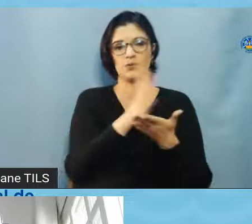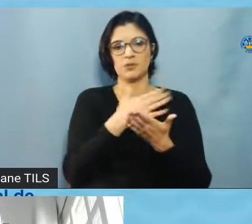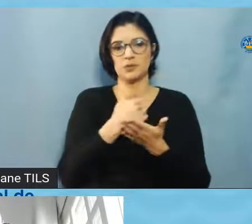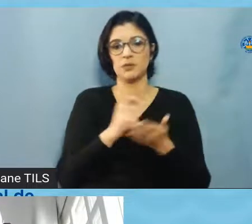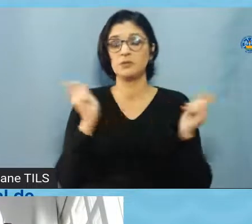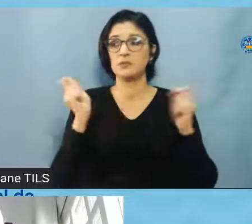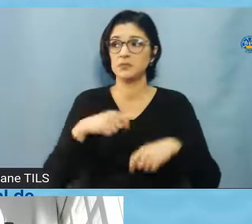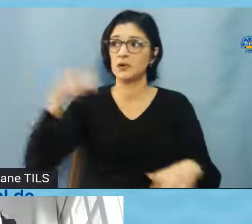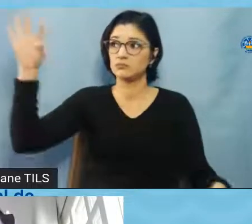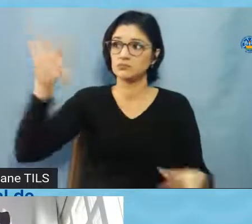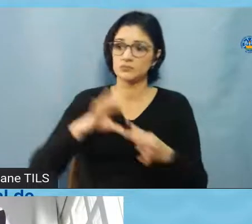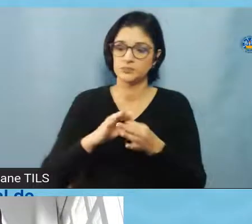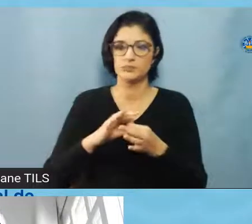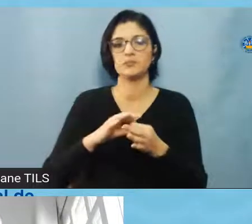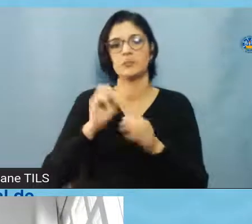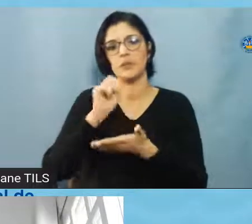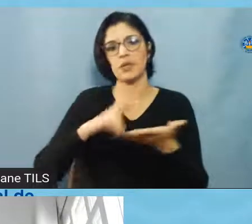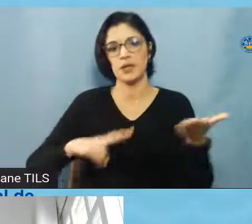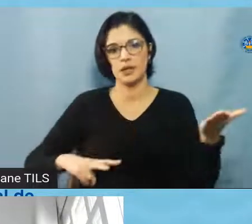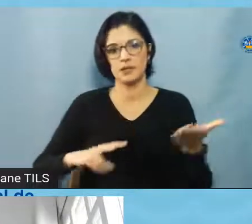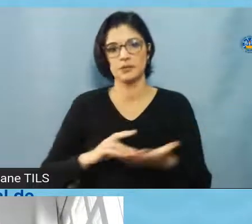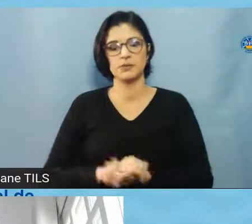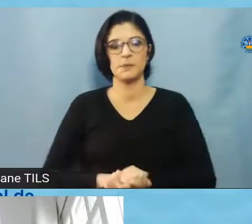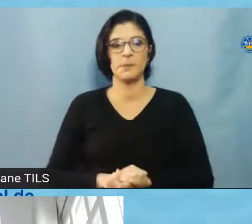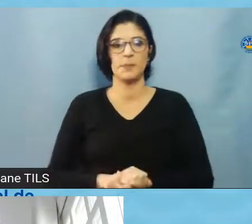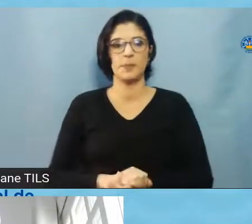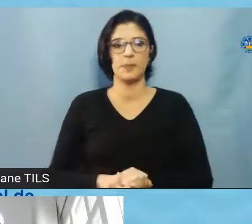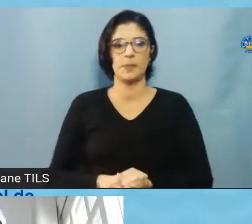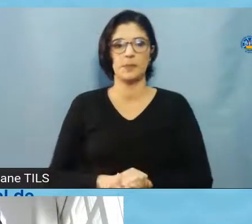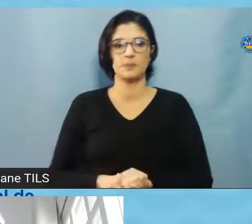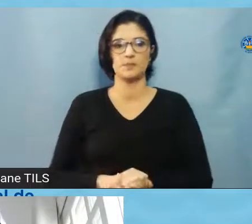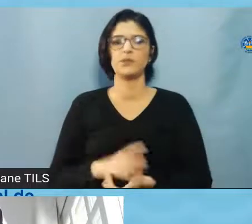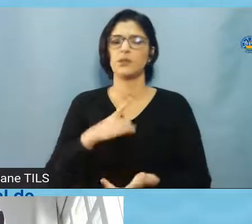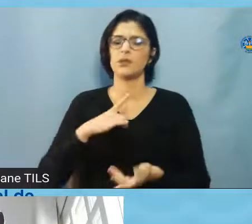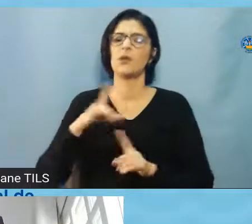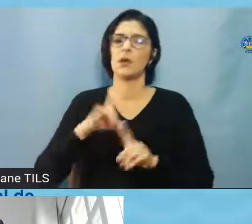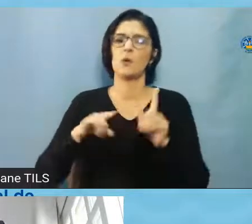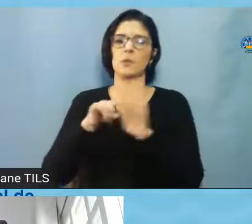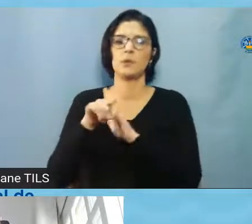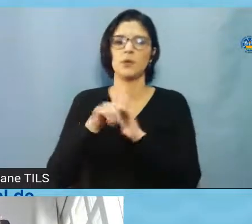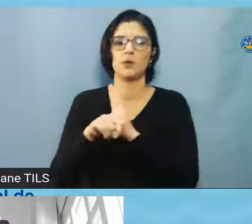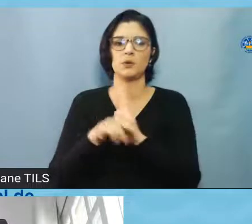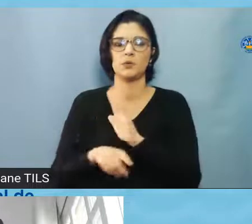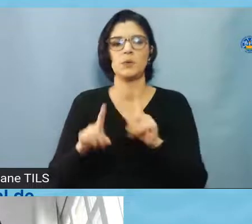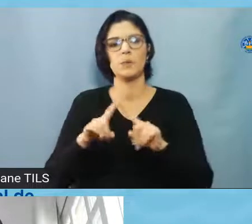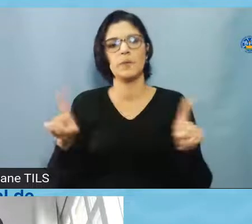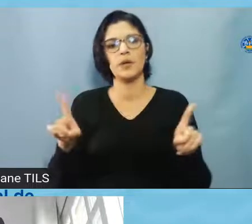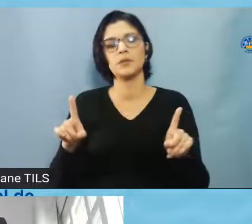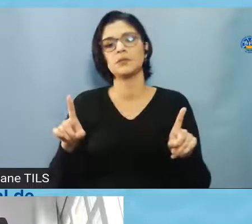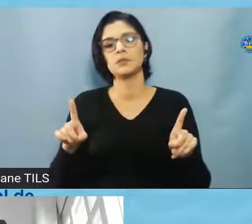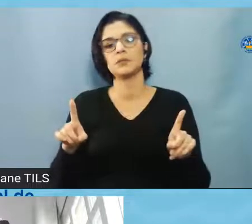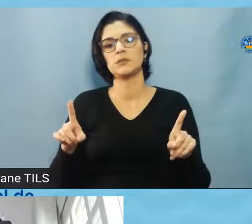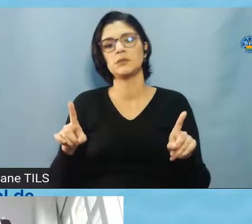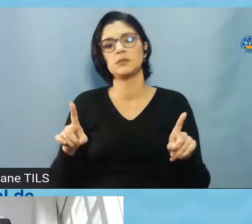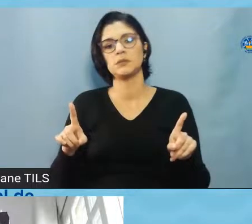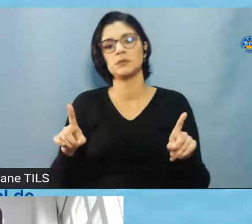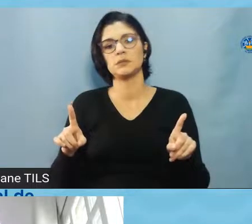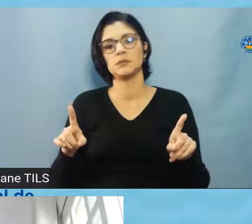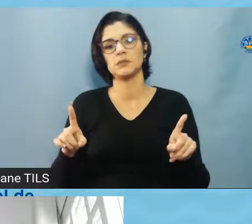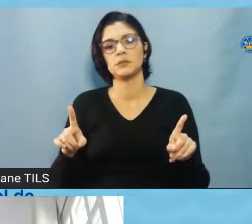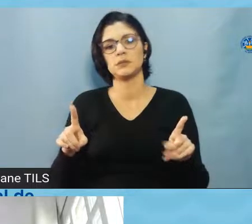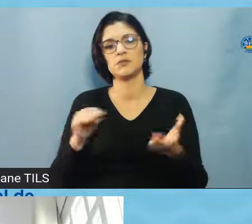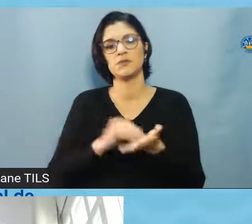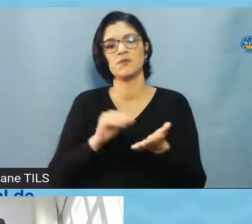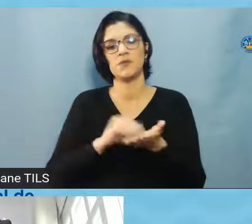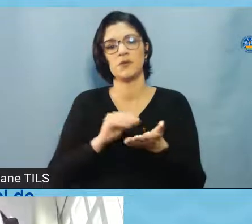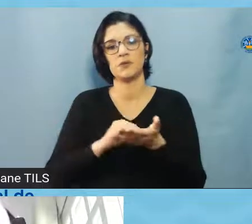agregação, uma análise agregada disso. Exato. Nós temos uma série de perguntas, mas eu vou abrir com uma pergunta, faltou espaço no